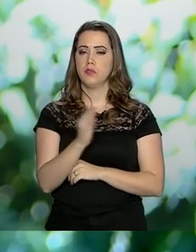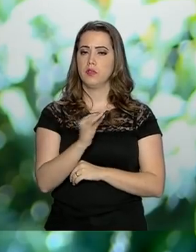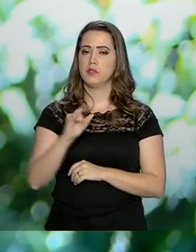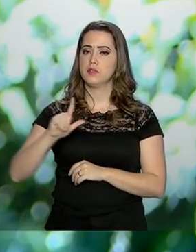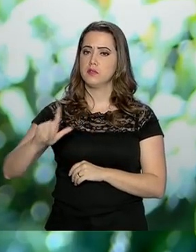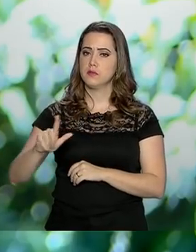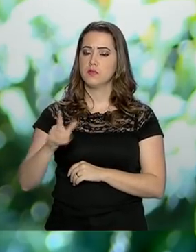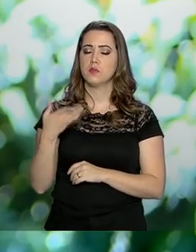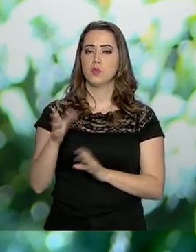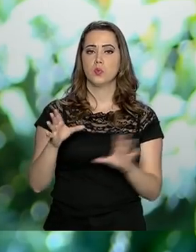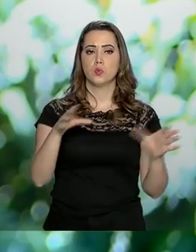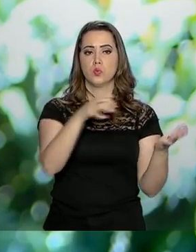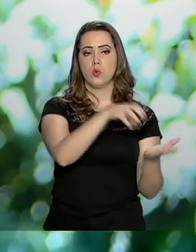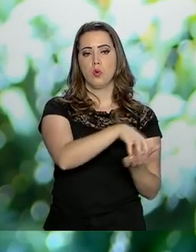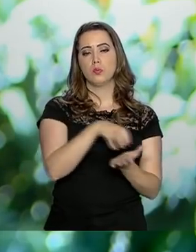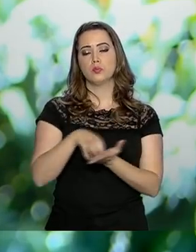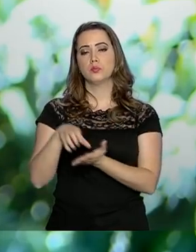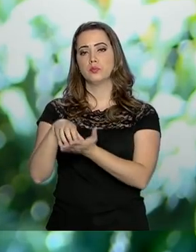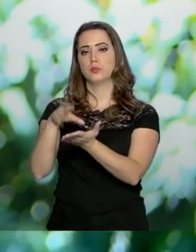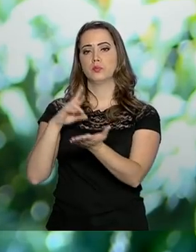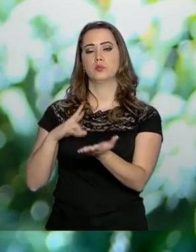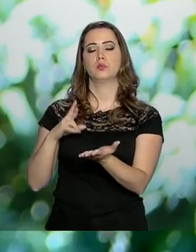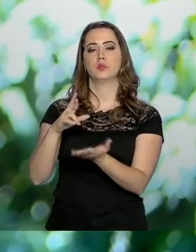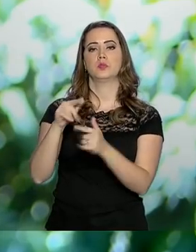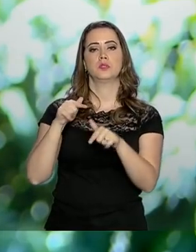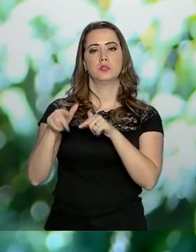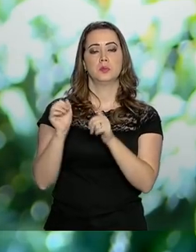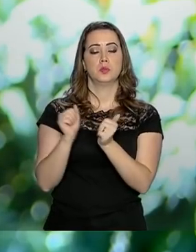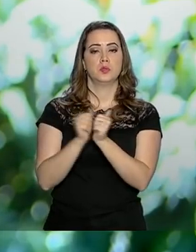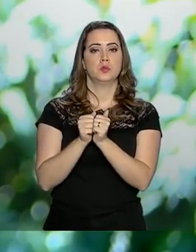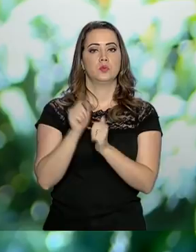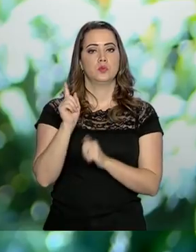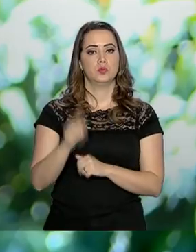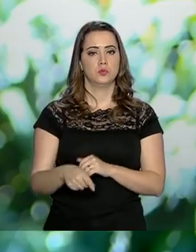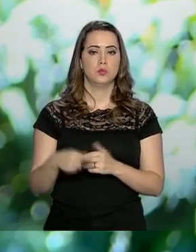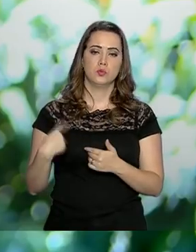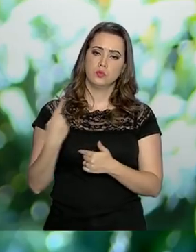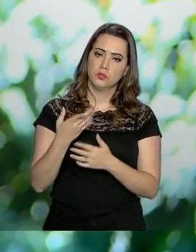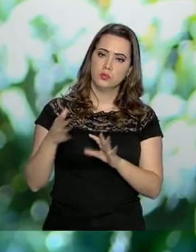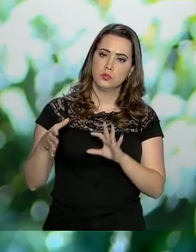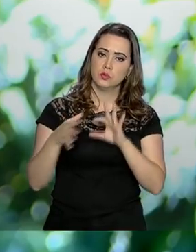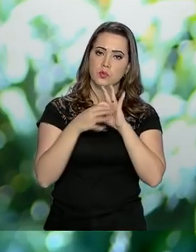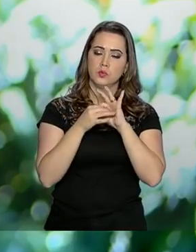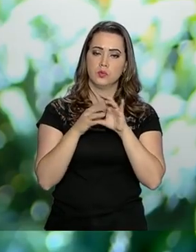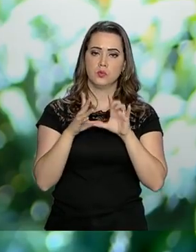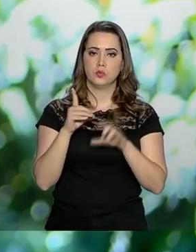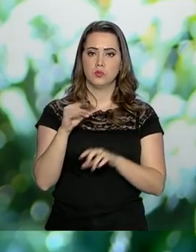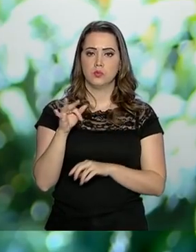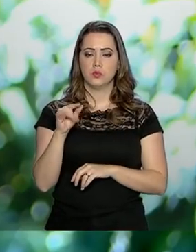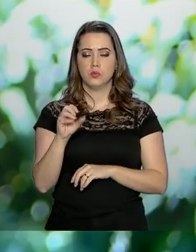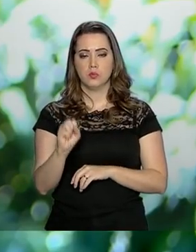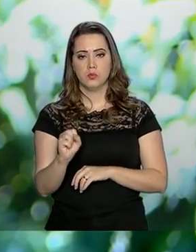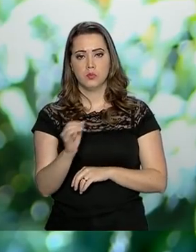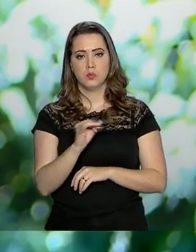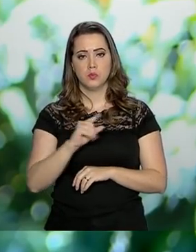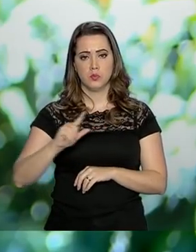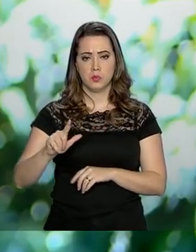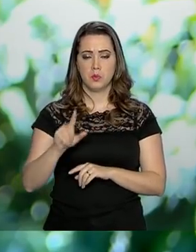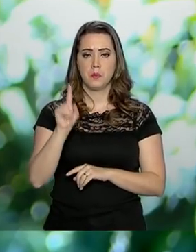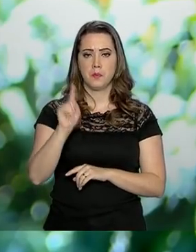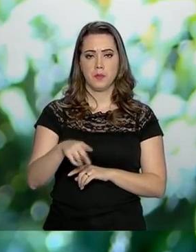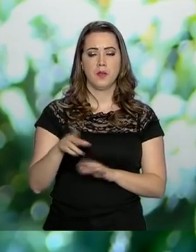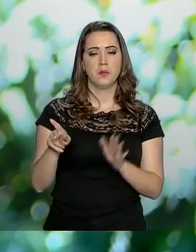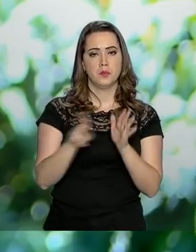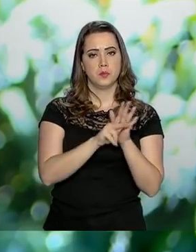competentes que estão atuando junto, eles vêm acompanhados com a Defesa Civil, que é a nível de país,